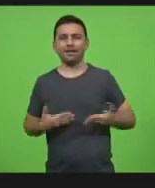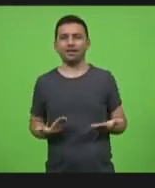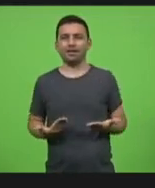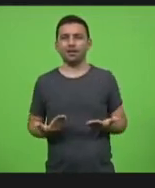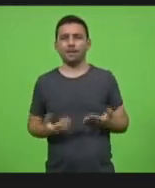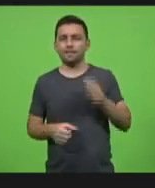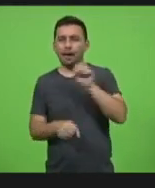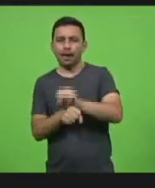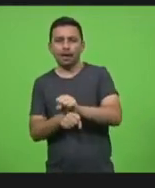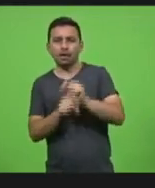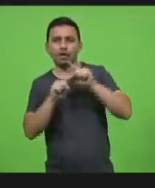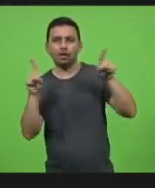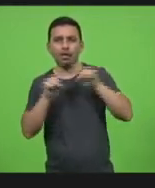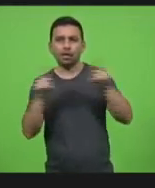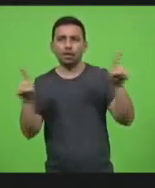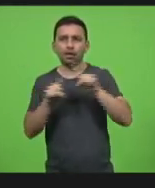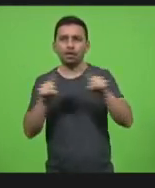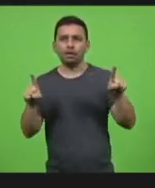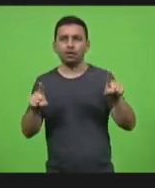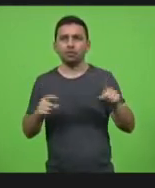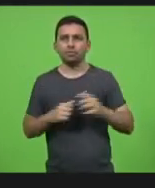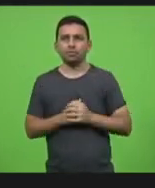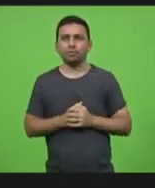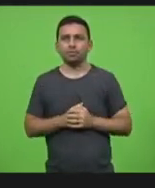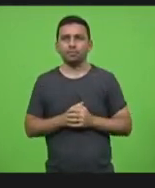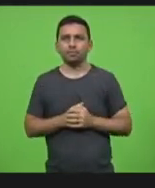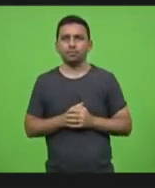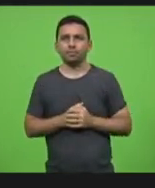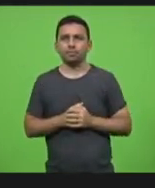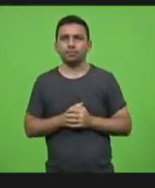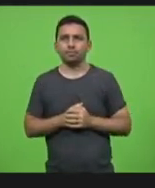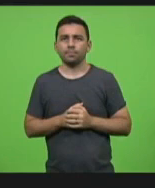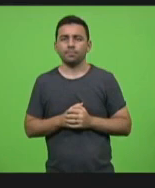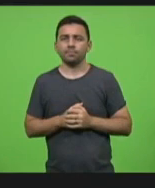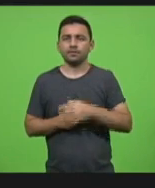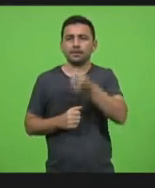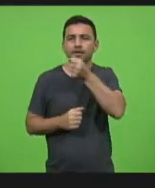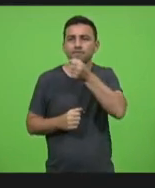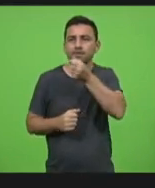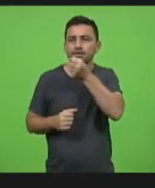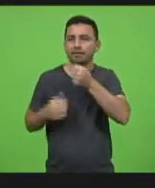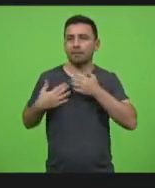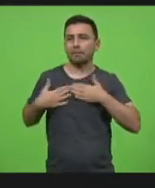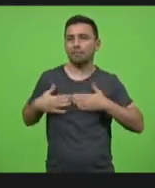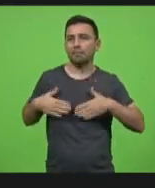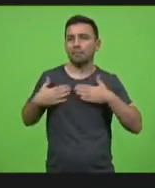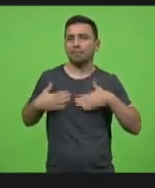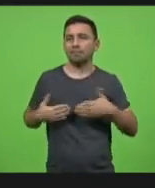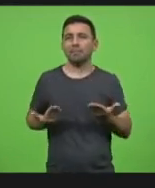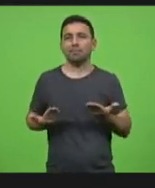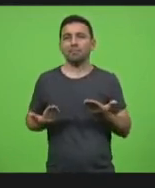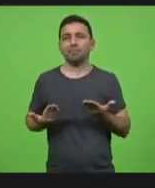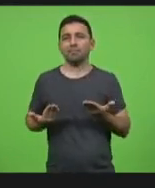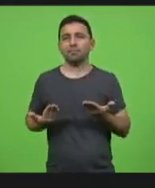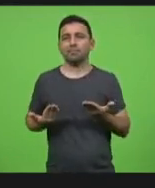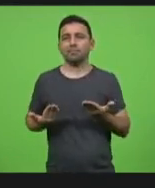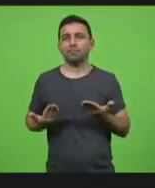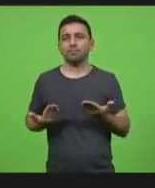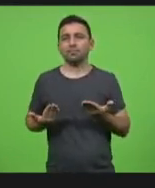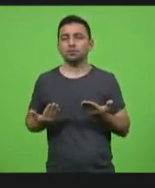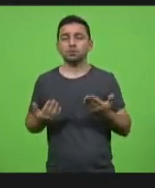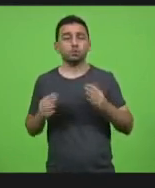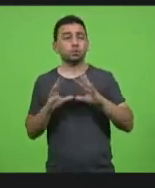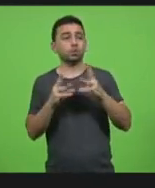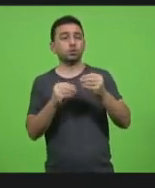criticar não pode ter um tom meloso em entrevista um tom meloso um tom aveludado como se Santa